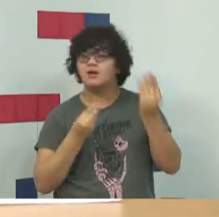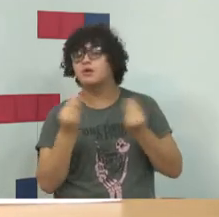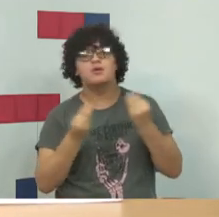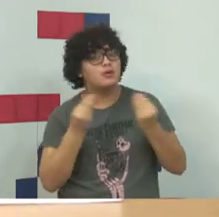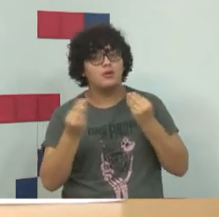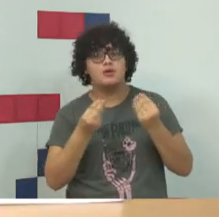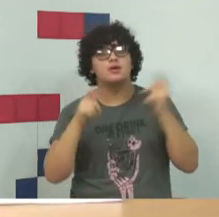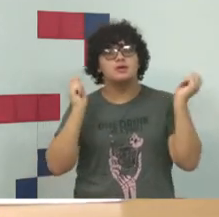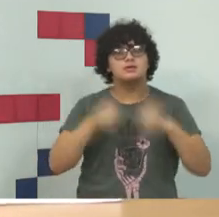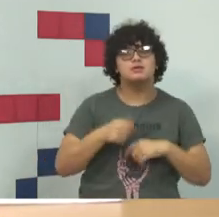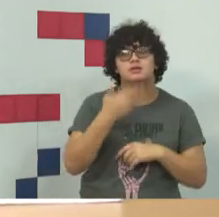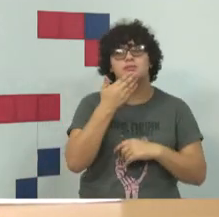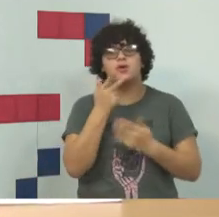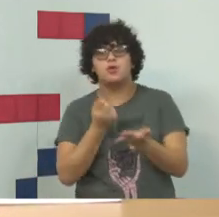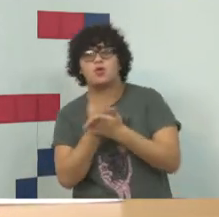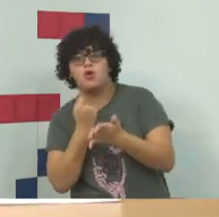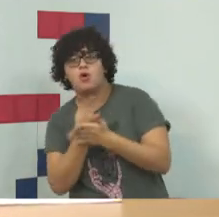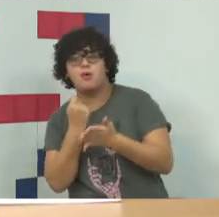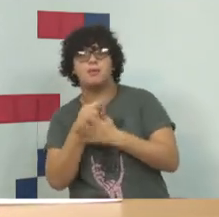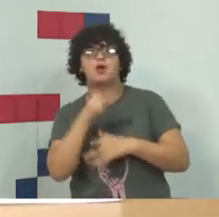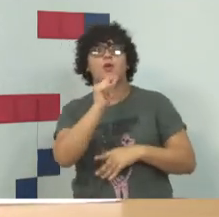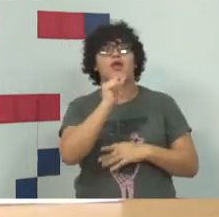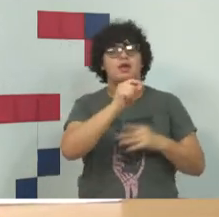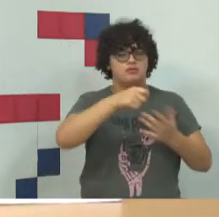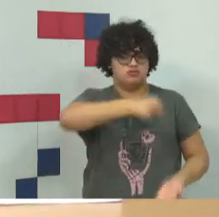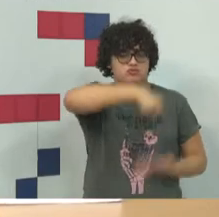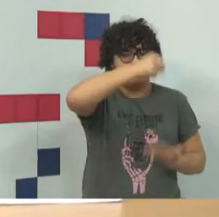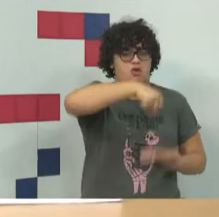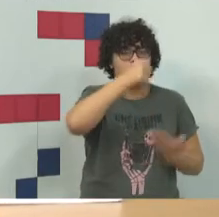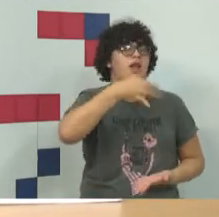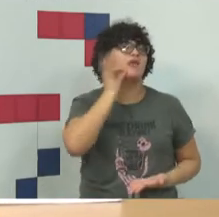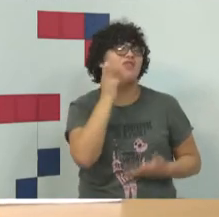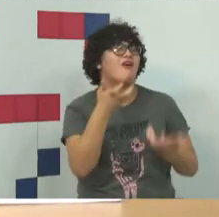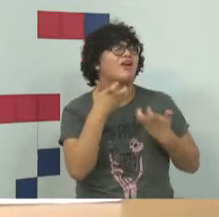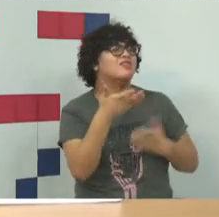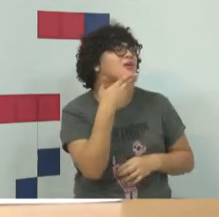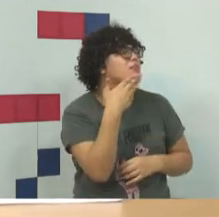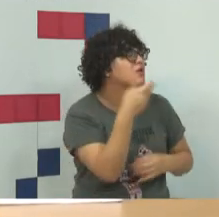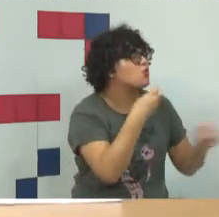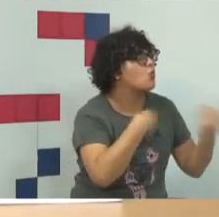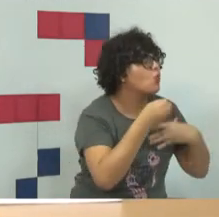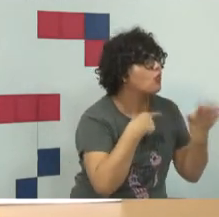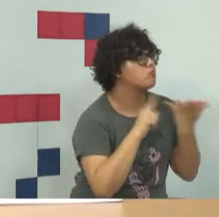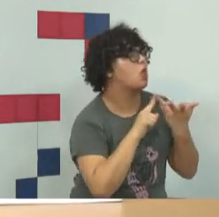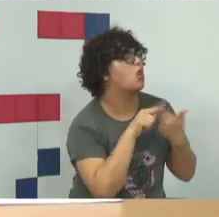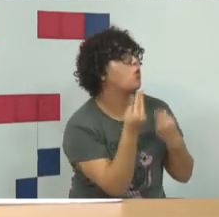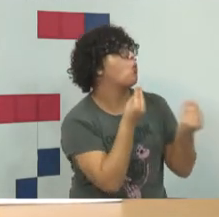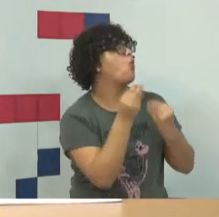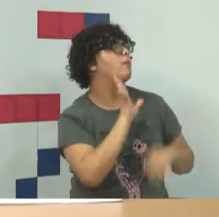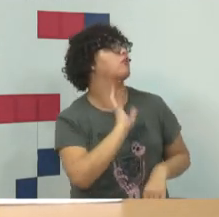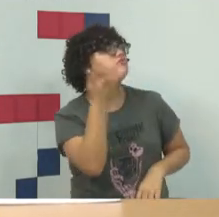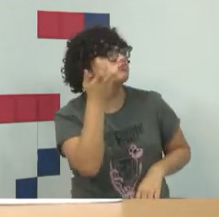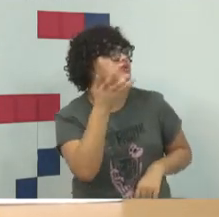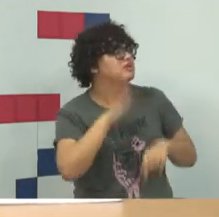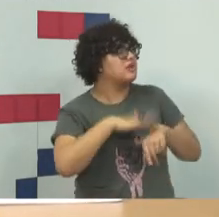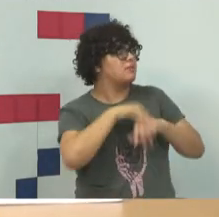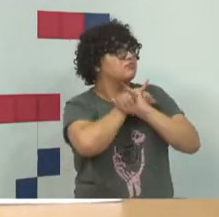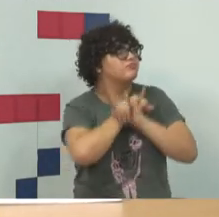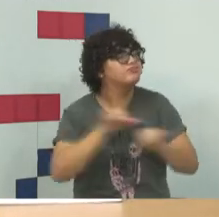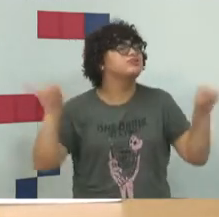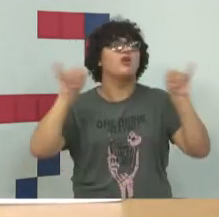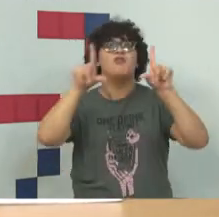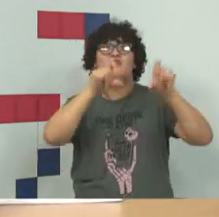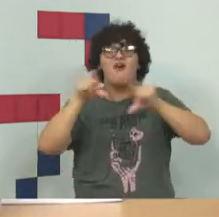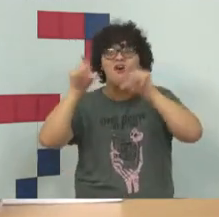tício e um mévio que comprava sacas de café e eu queria ouvir o que acontecia com a exposição da imagem na rede, como é que se